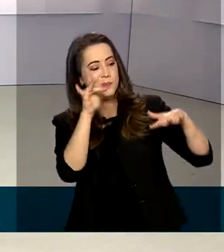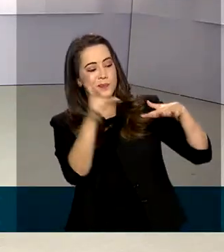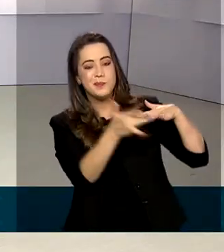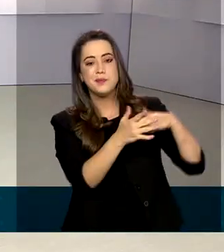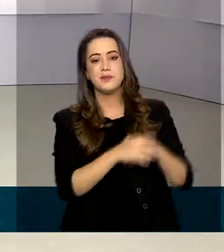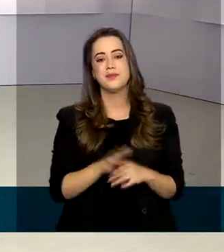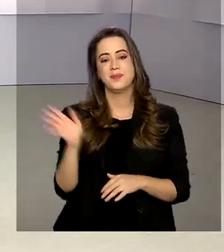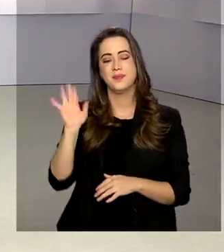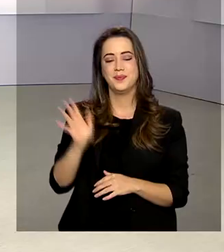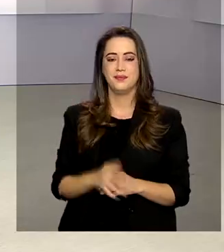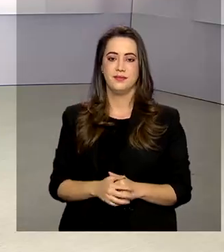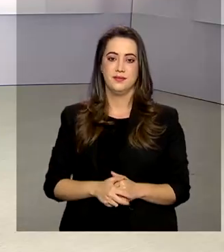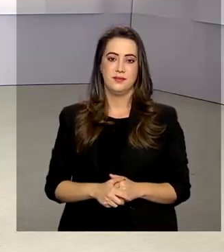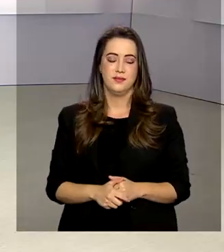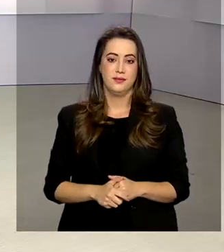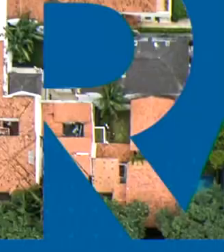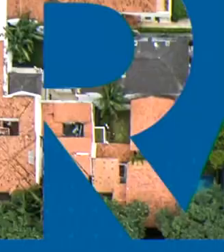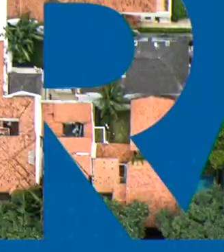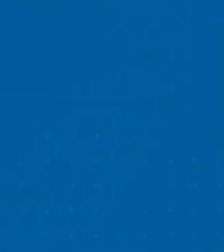redes sociais. Até a próxima edição.